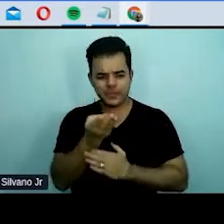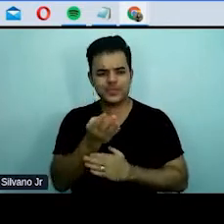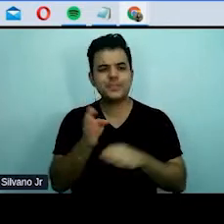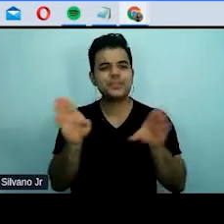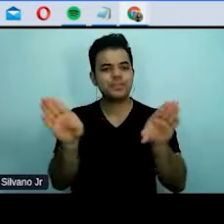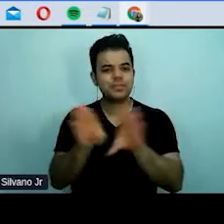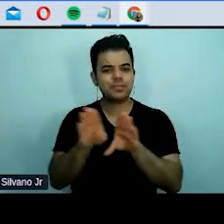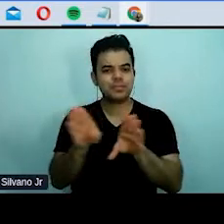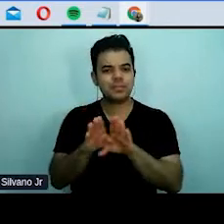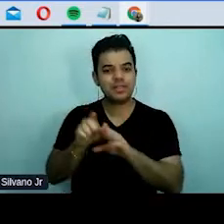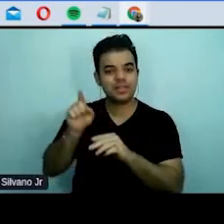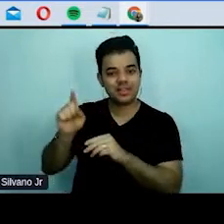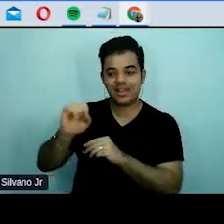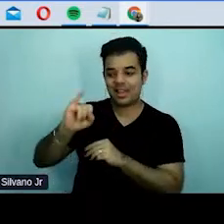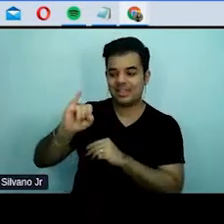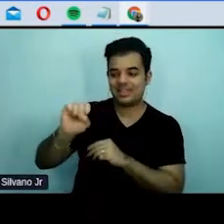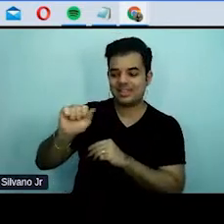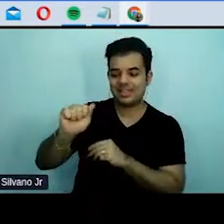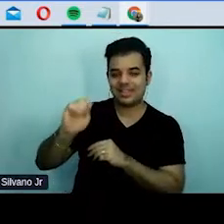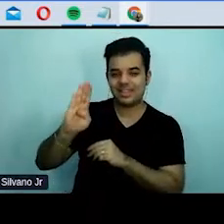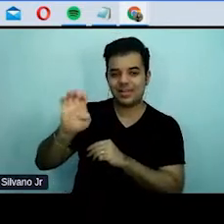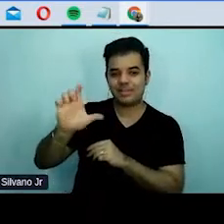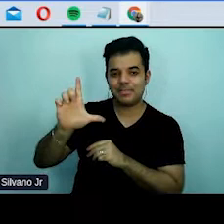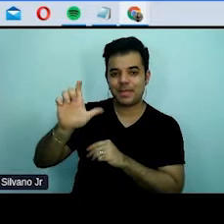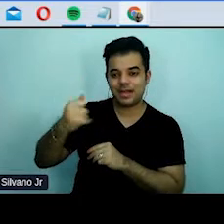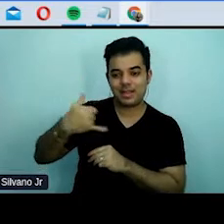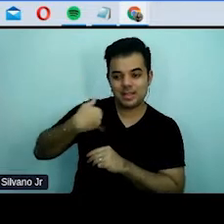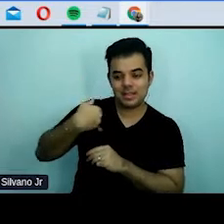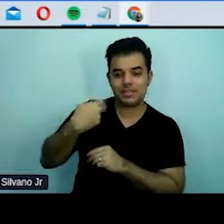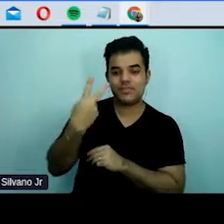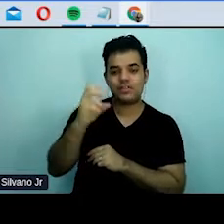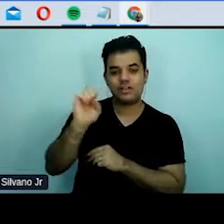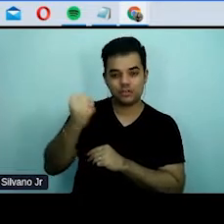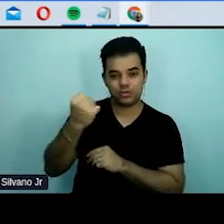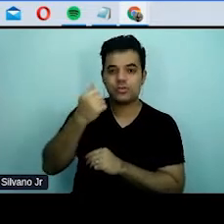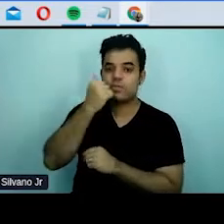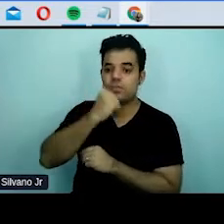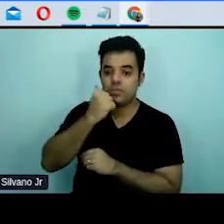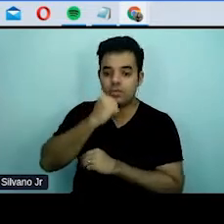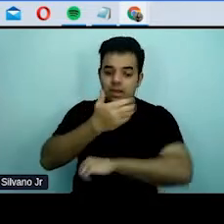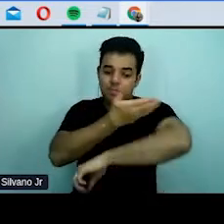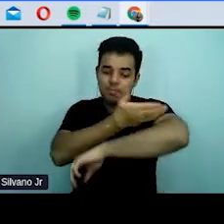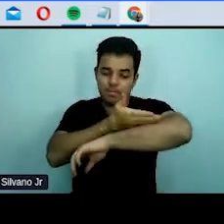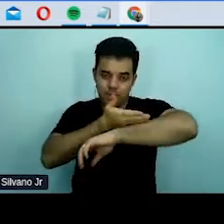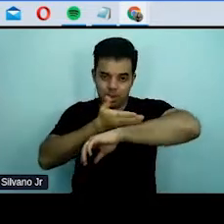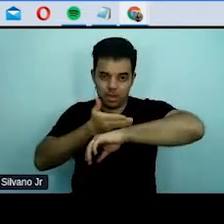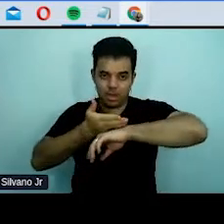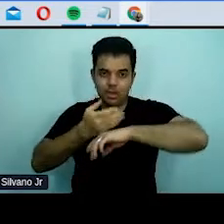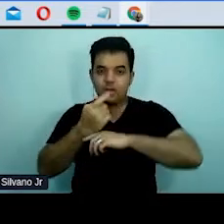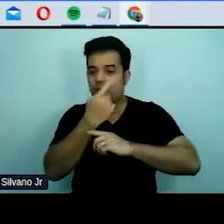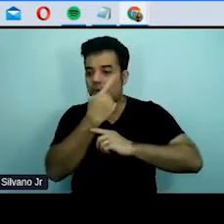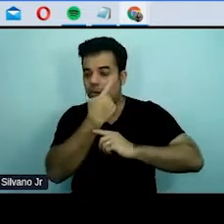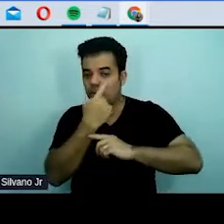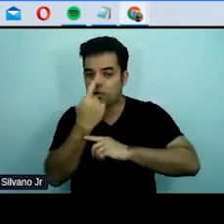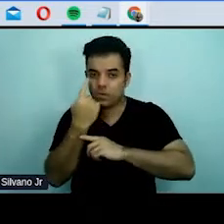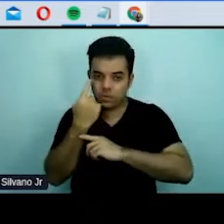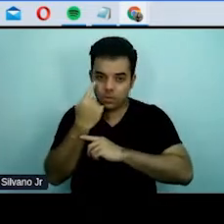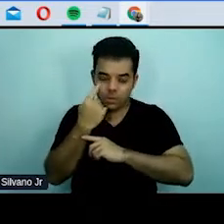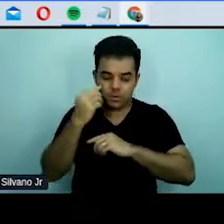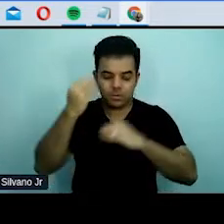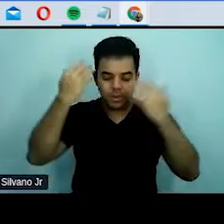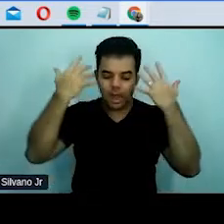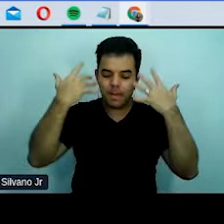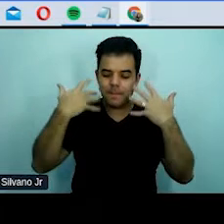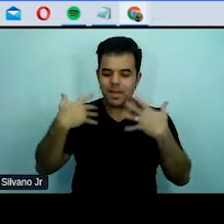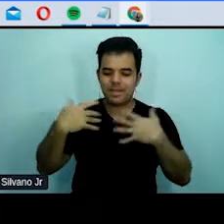Sobre mim, meu nome é Isabela, tenho 28 anos, uma mulher branca, de olhos e cabelos castanhos,